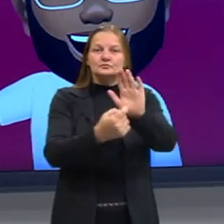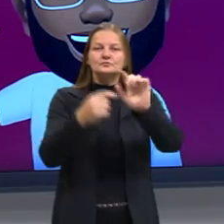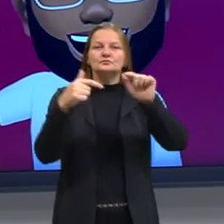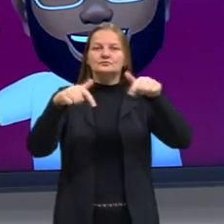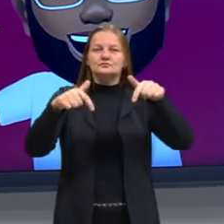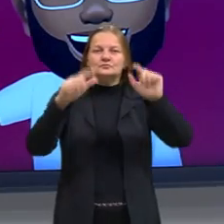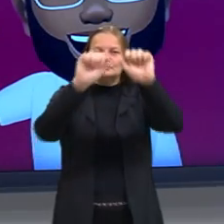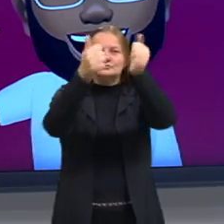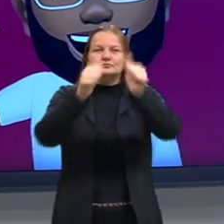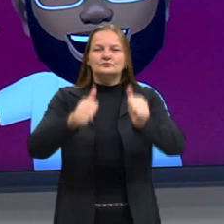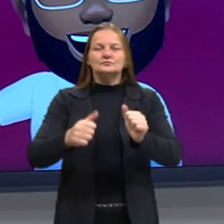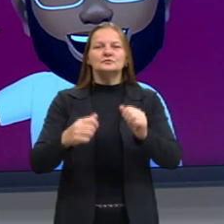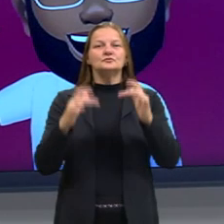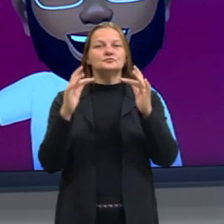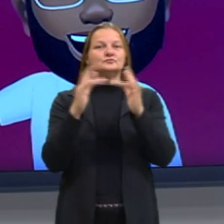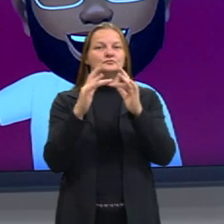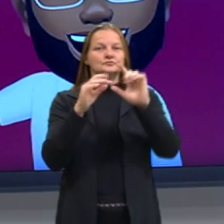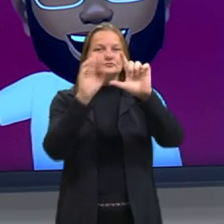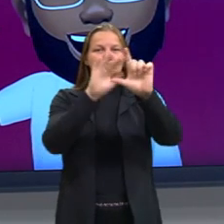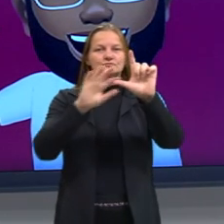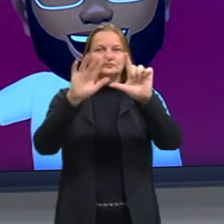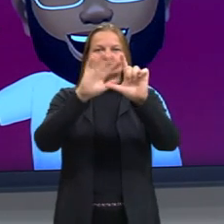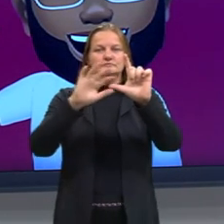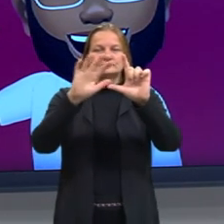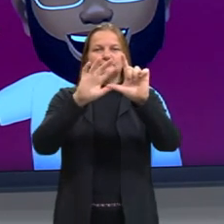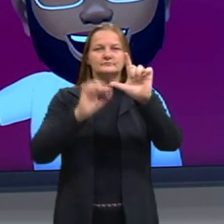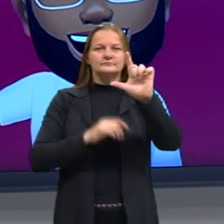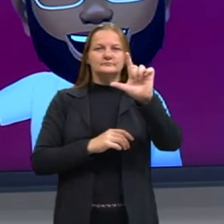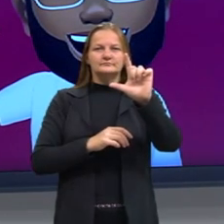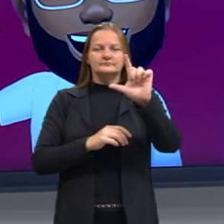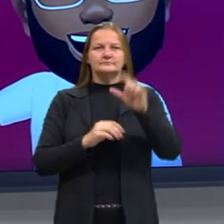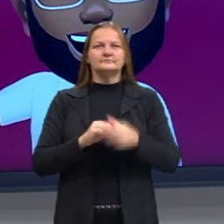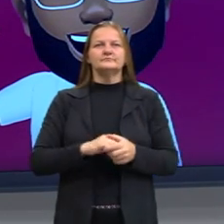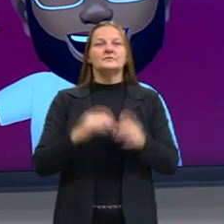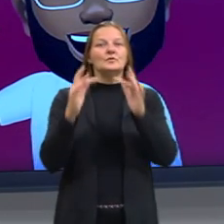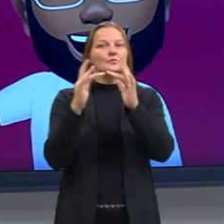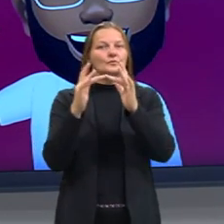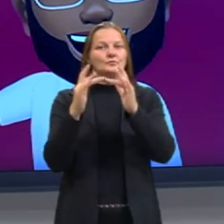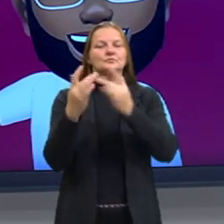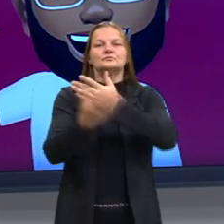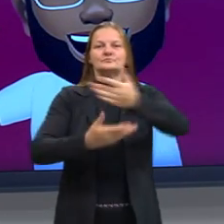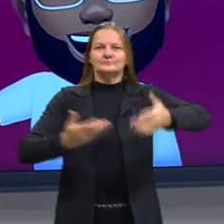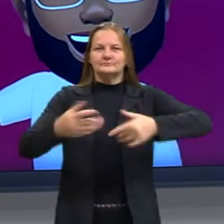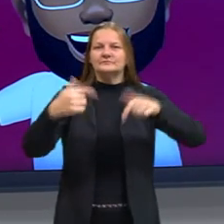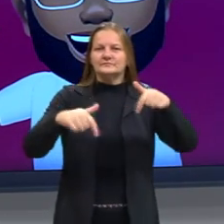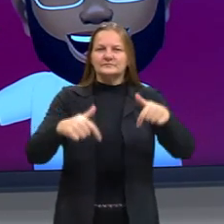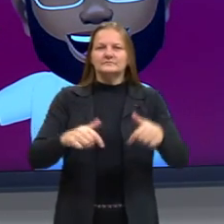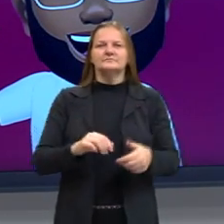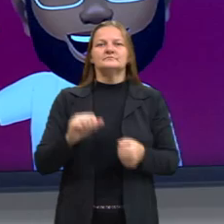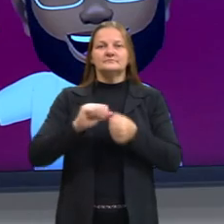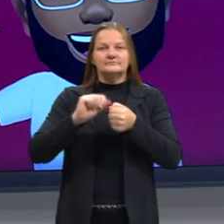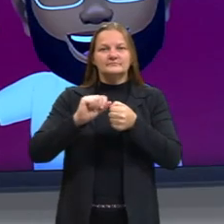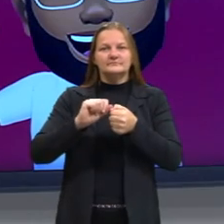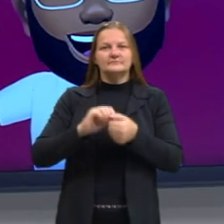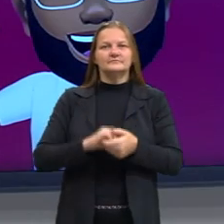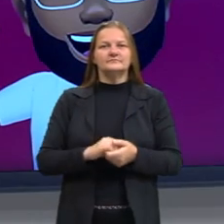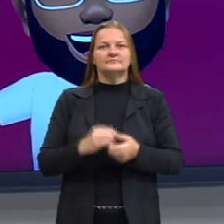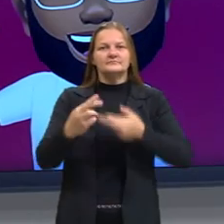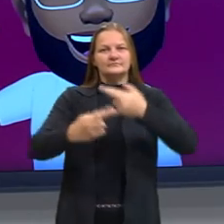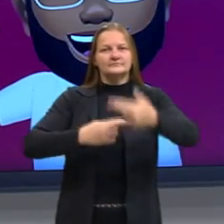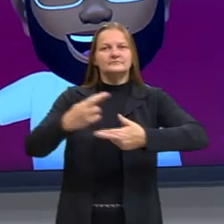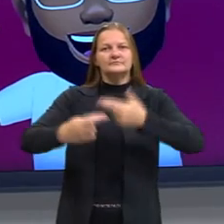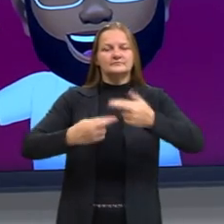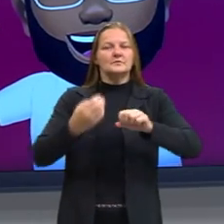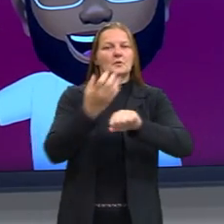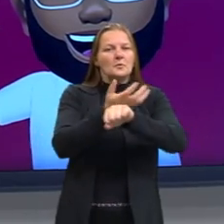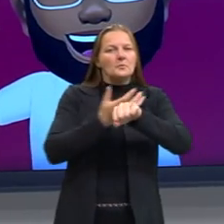aqui segue o QR Code, que é um agregador de links, ali você vai constar todos os meus trabalhos que eu faço em relação a outros